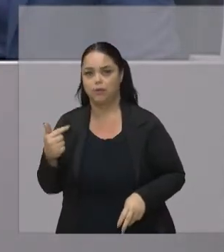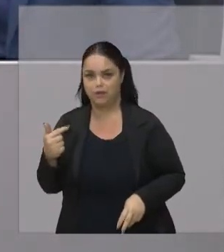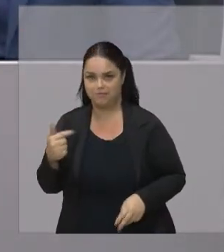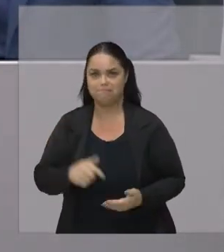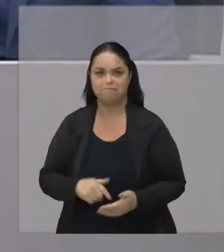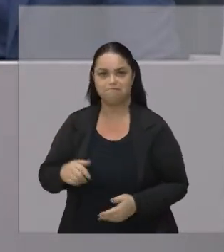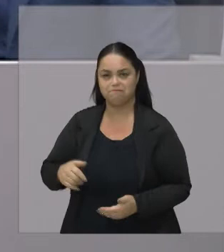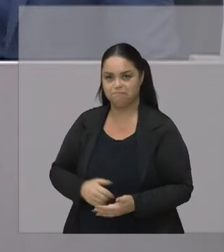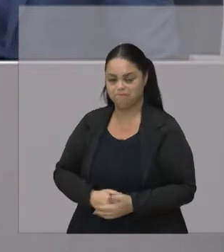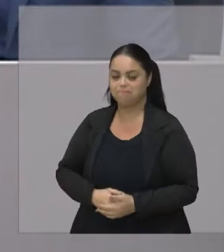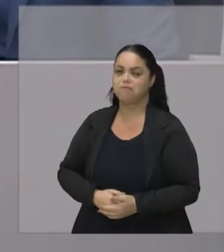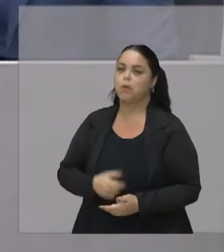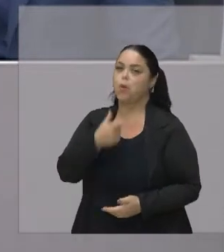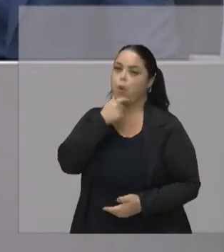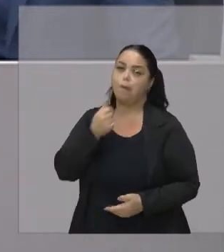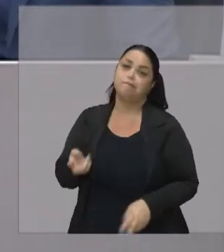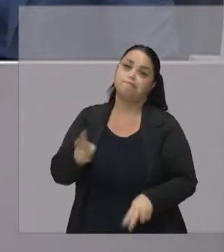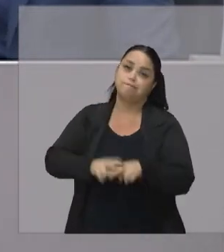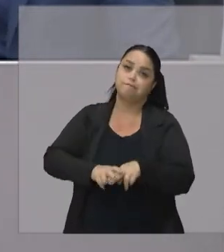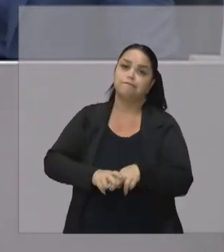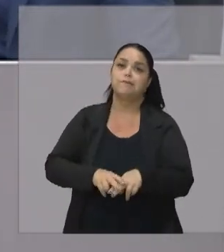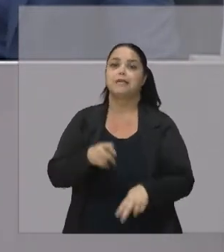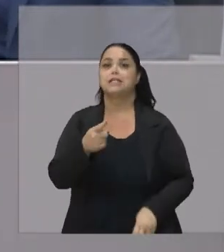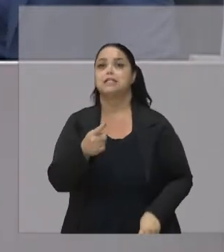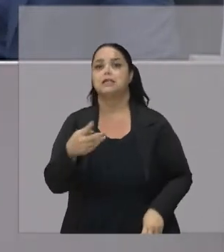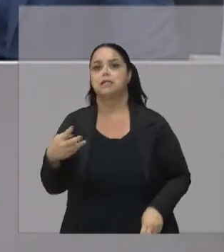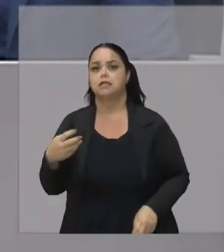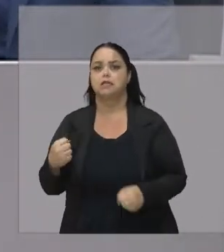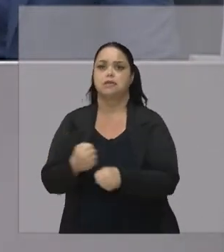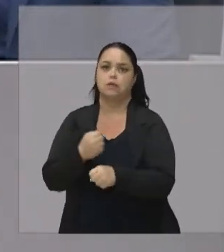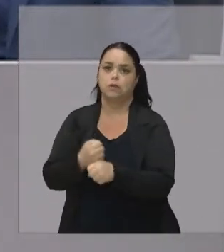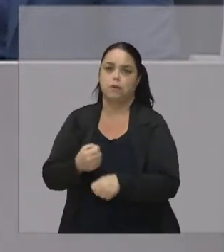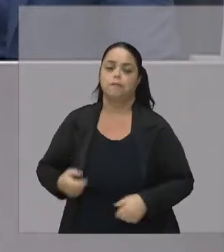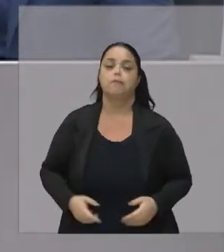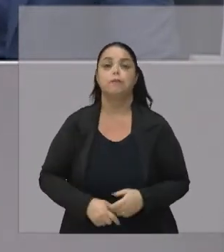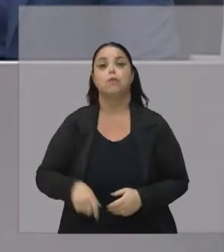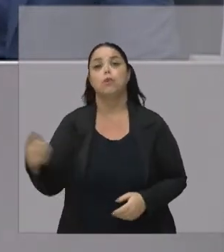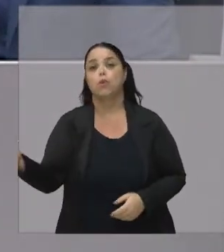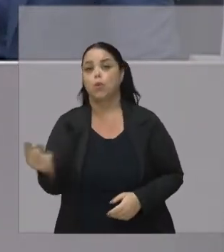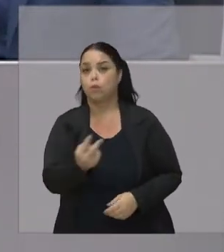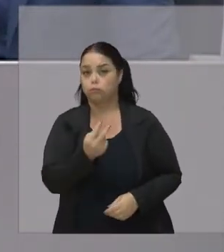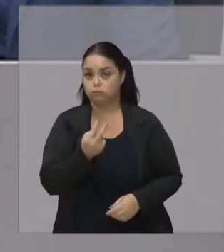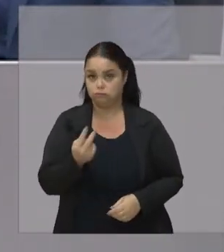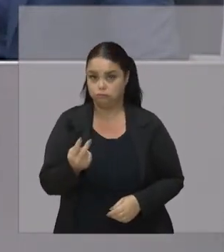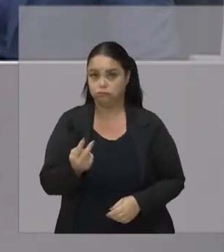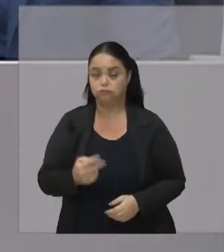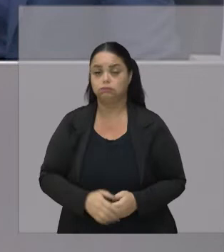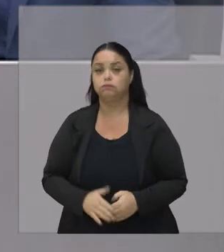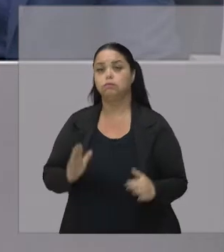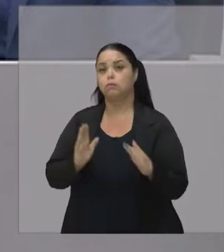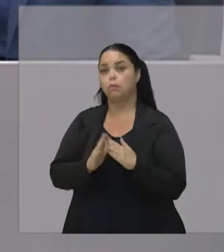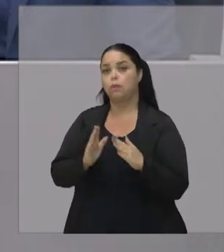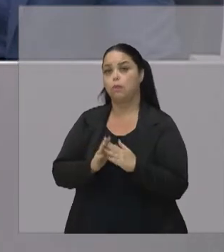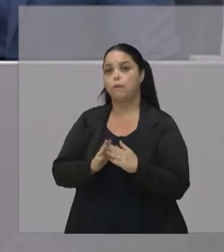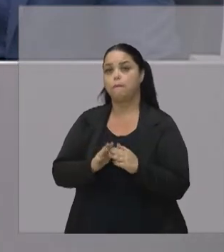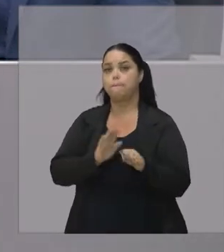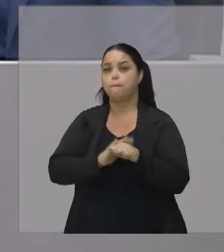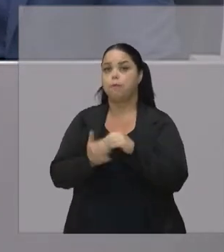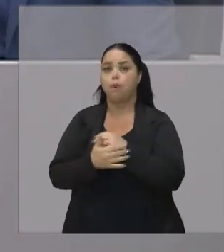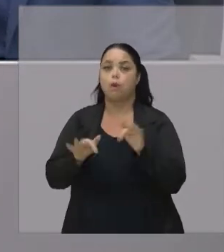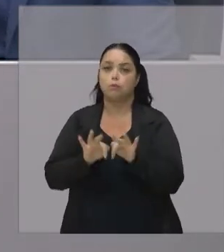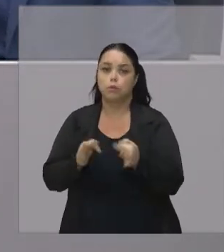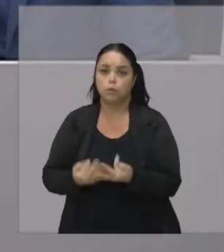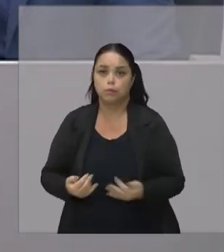Infelizmente Está preso Há 13 anos O segundo Nós morávamos Num bairro Muito simples